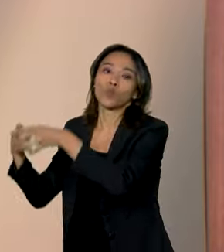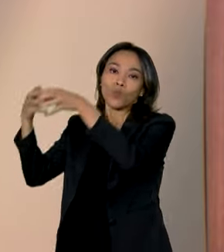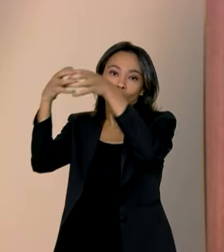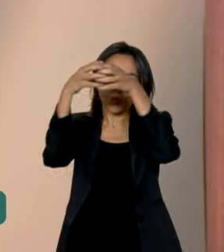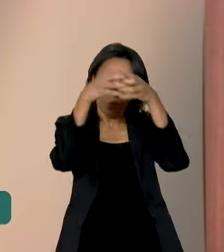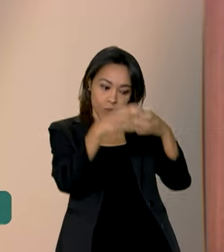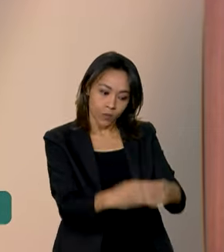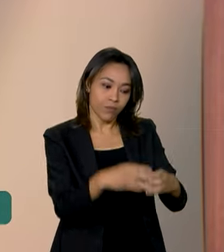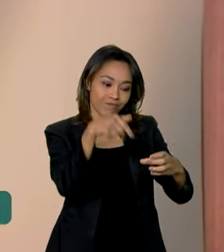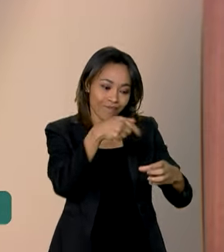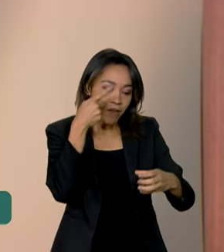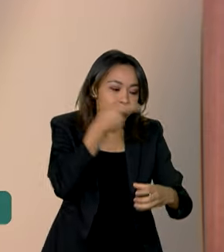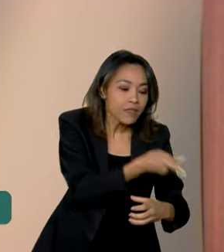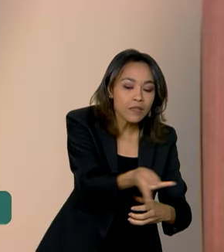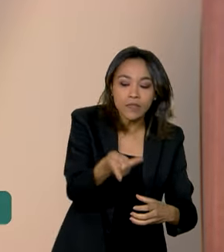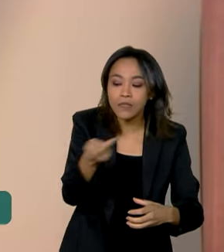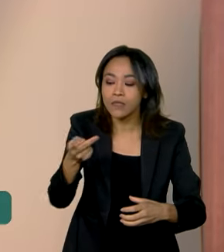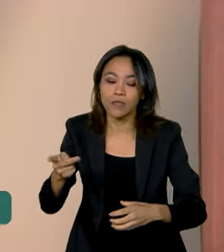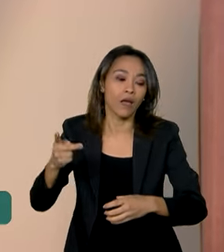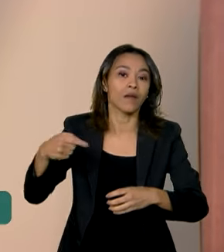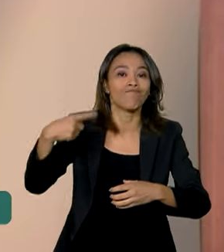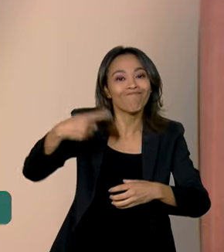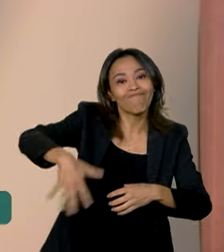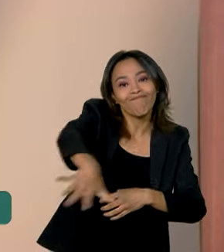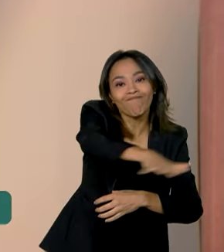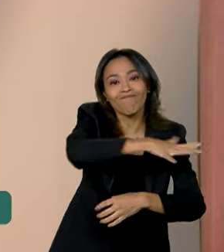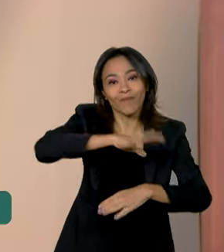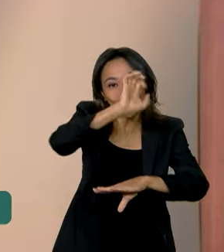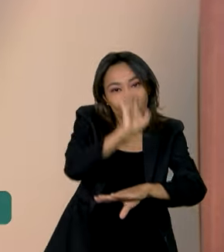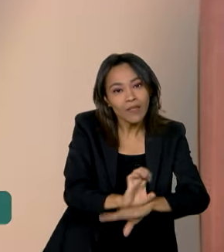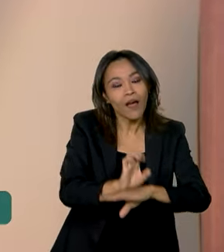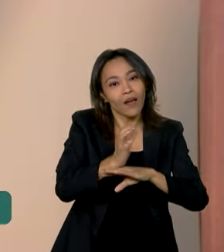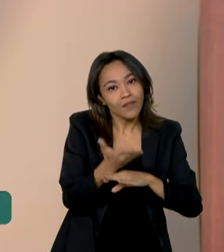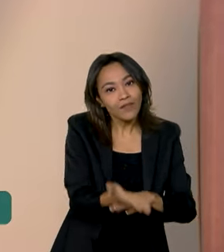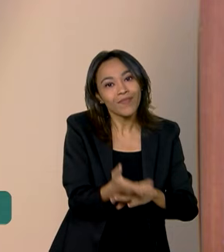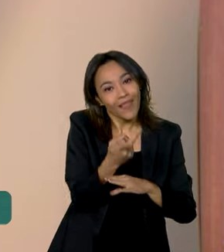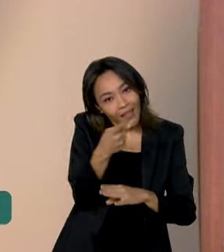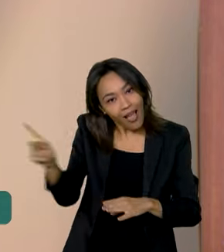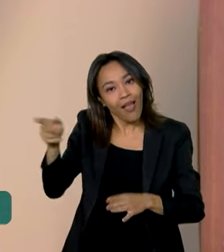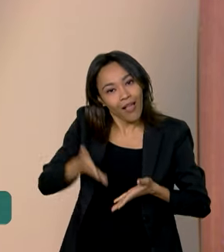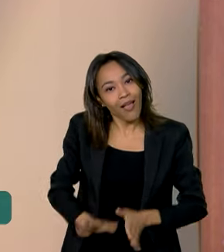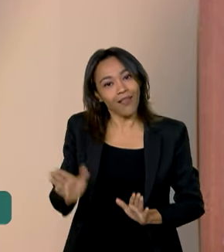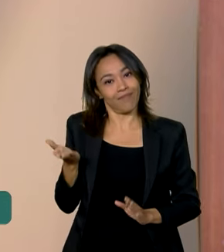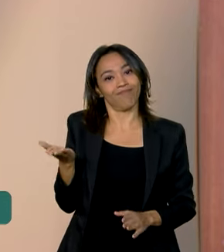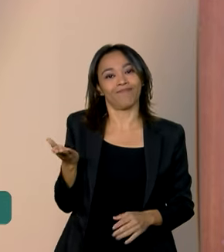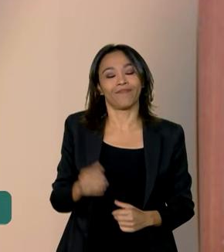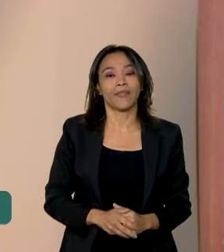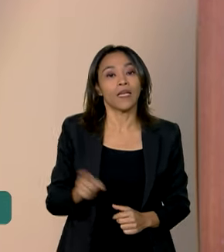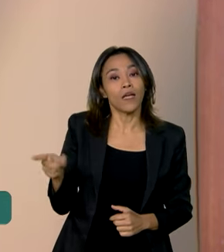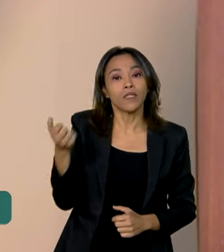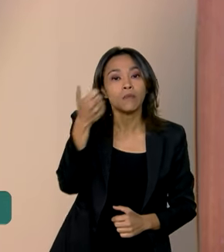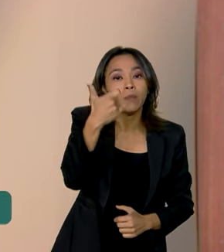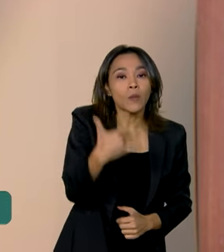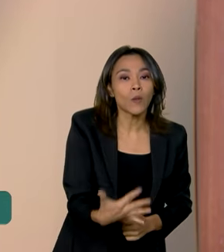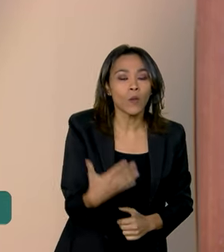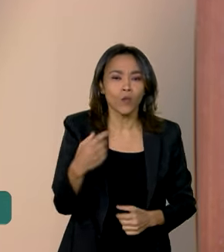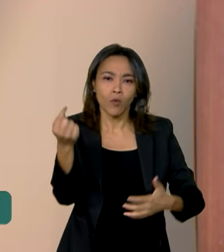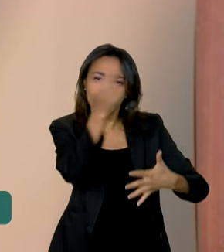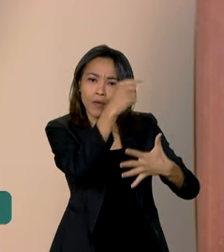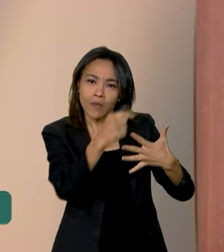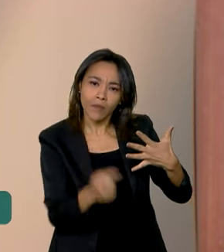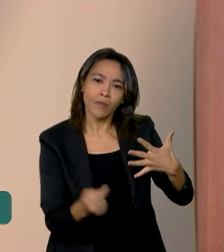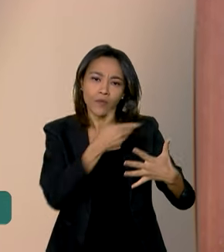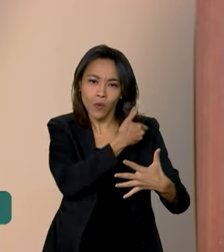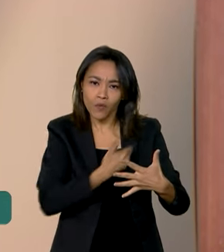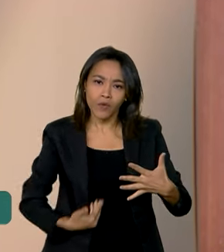população atingida pelas enchentes no Rio Grande do Sul, que é também o estado de origem do ministro. Paulo Pimenta falou sobre as ações do governo